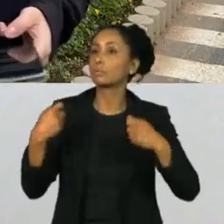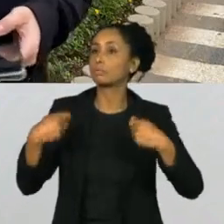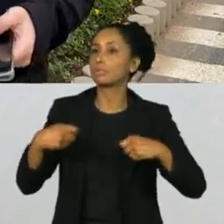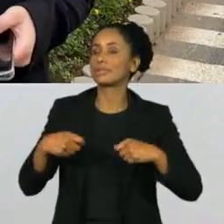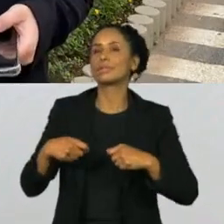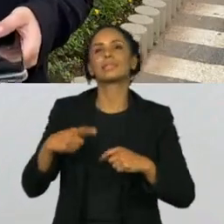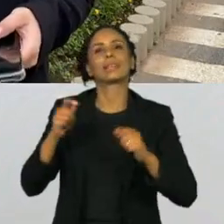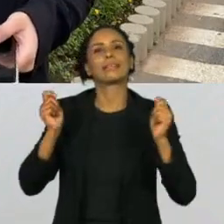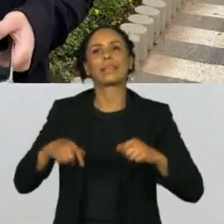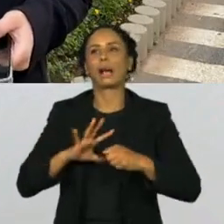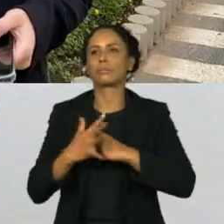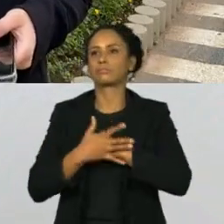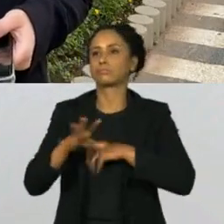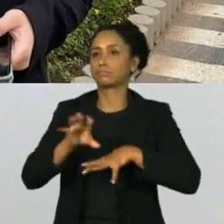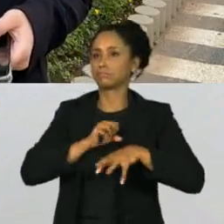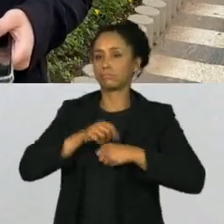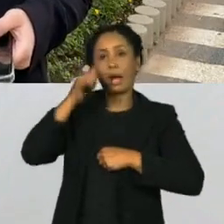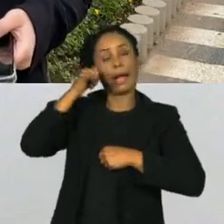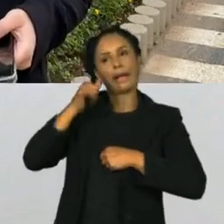reduzir as infecções por covid-19, Edu. Obrigado. Obrigado.